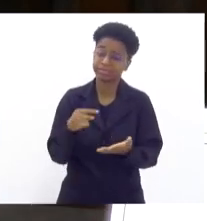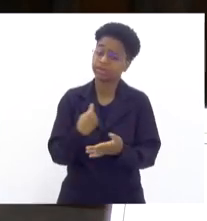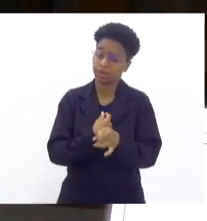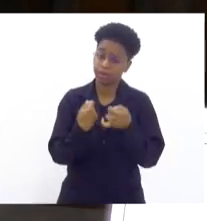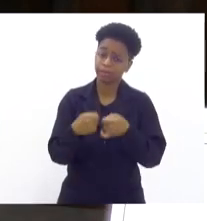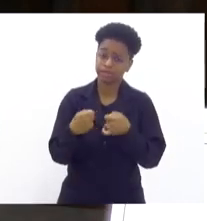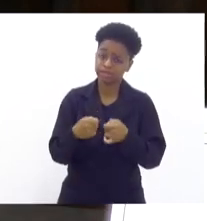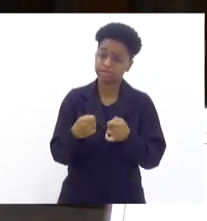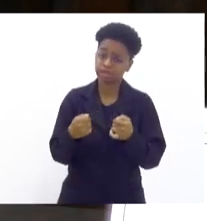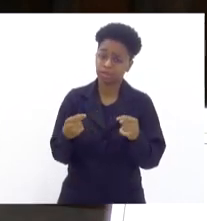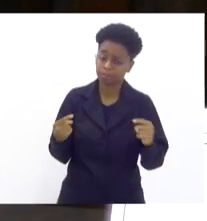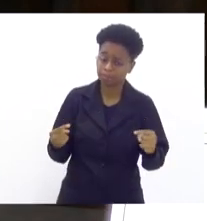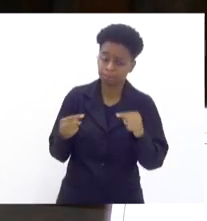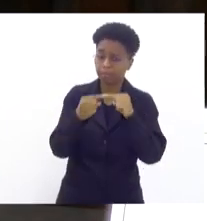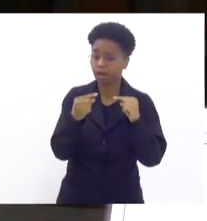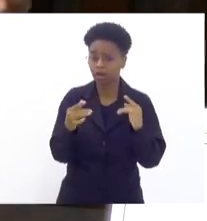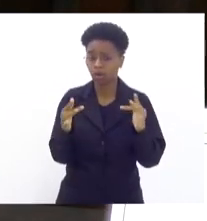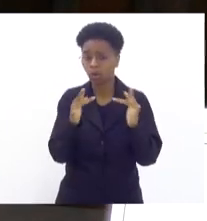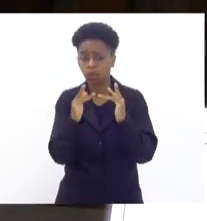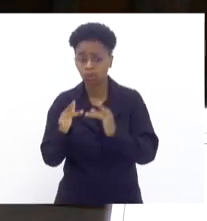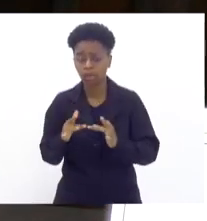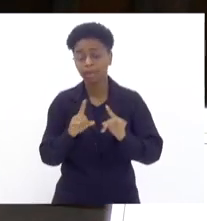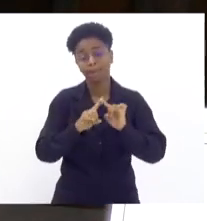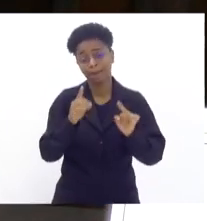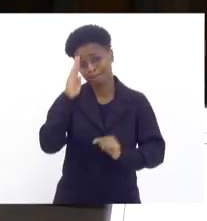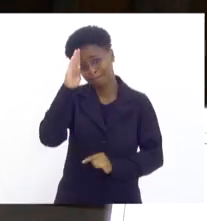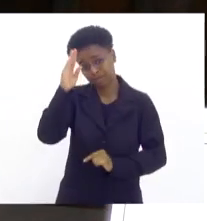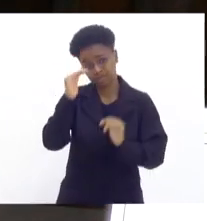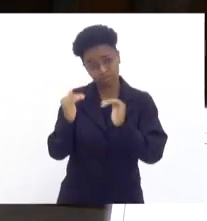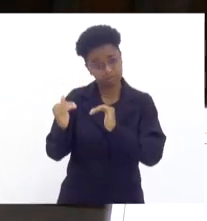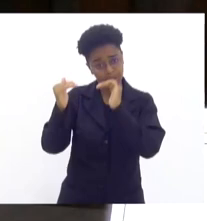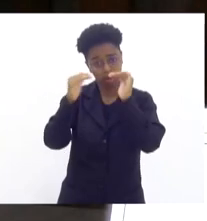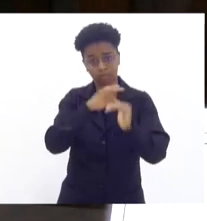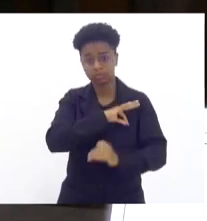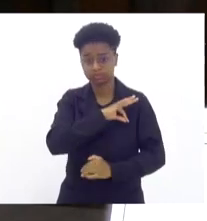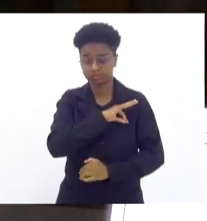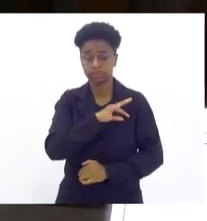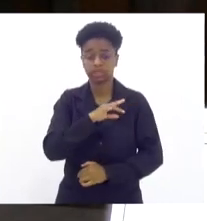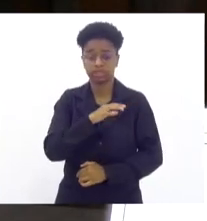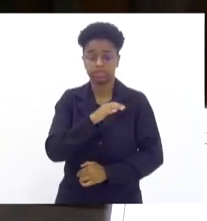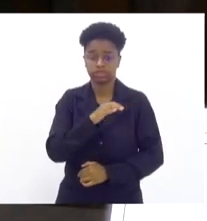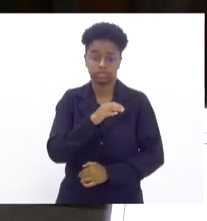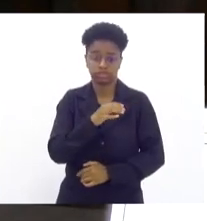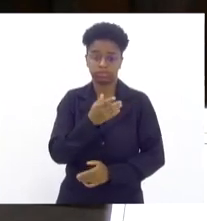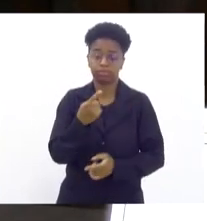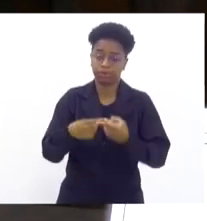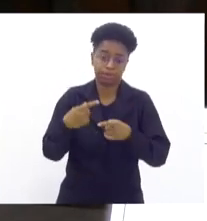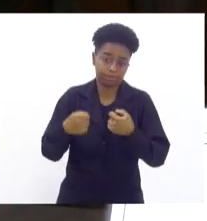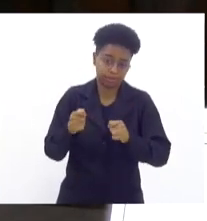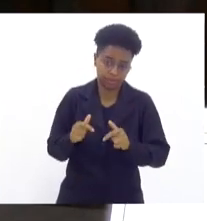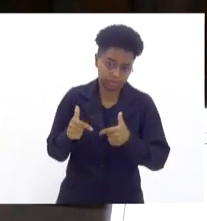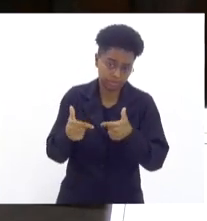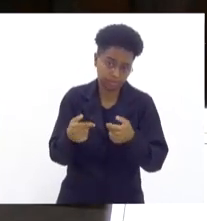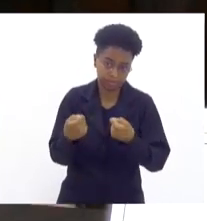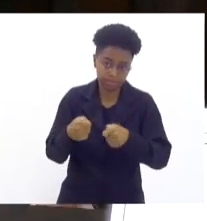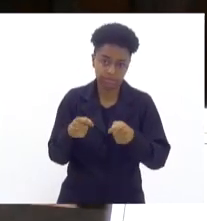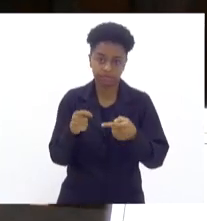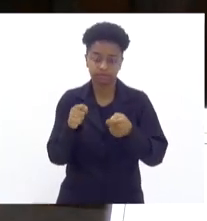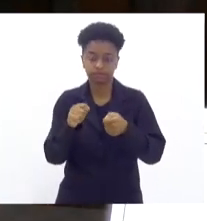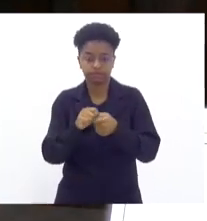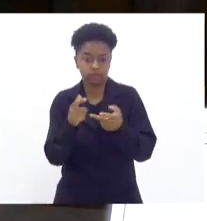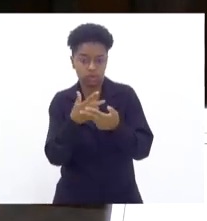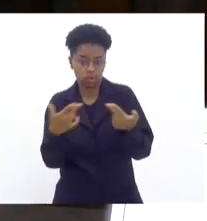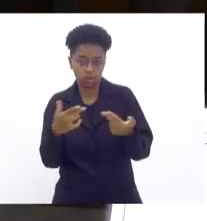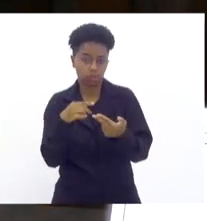com quem está na ponta, de fato, mas, sobretudo, quem está no andar de cima da segurança pública, que precisa ser feita alguma coisa. Não adianta a gente ficar olhando essa